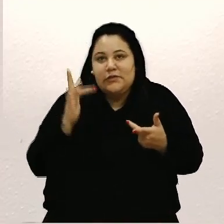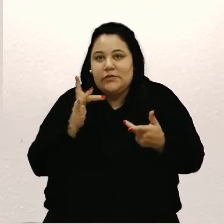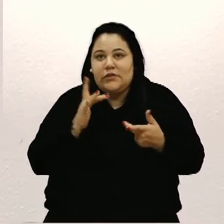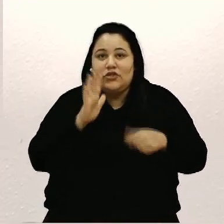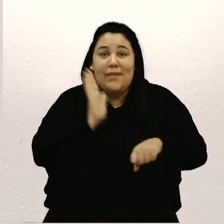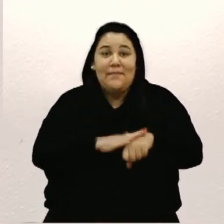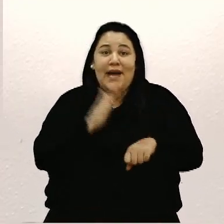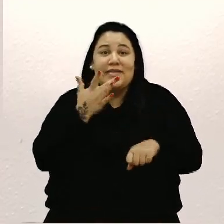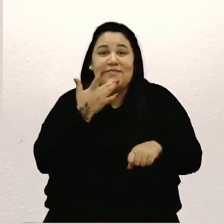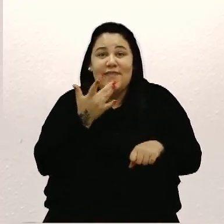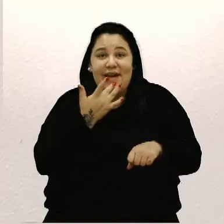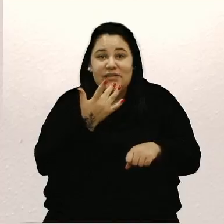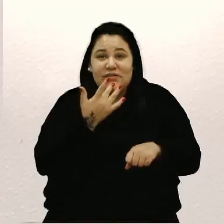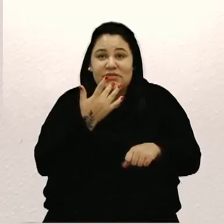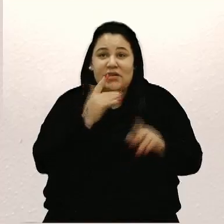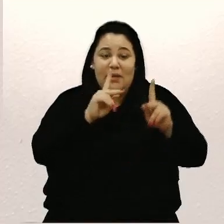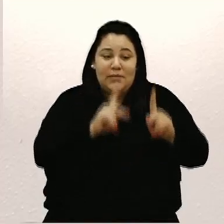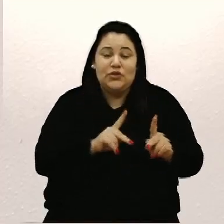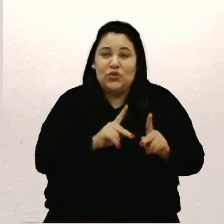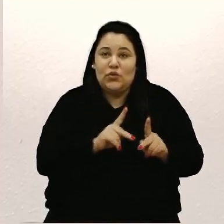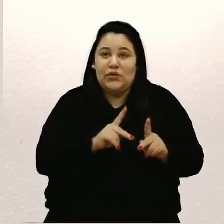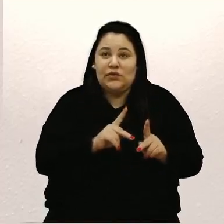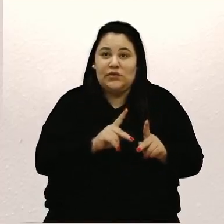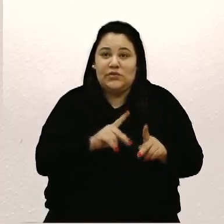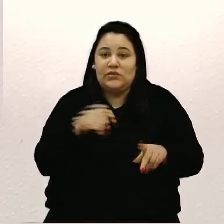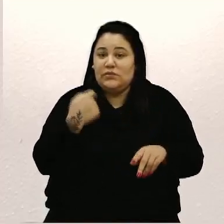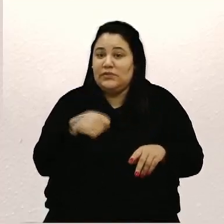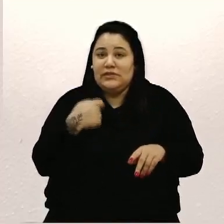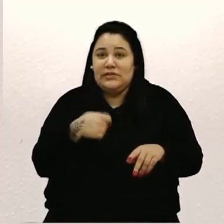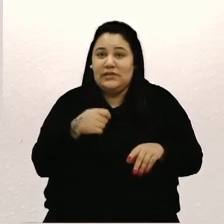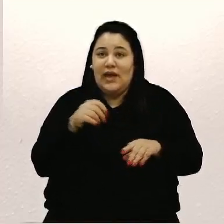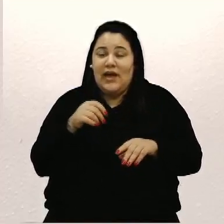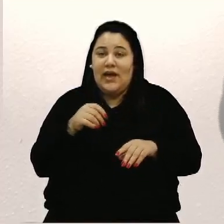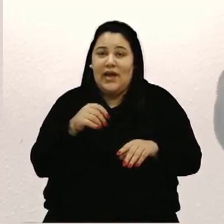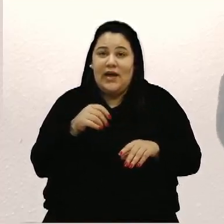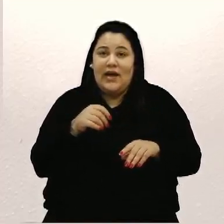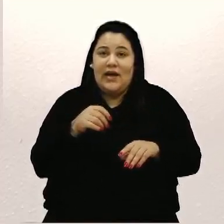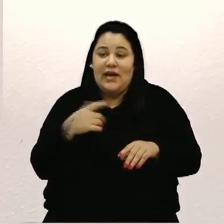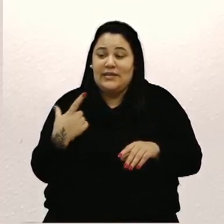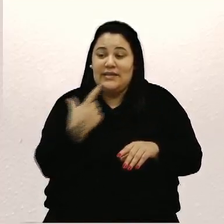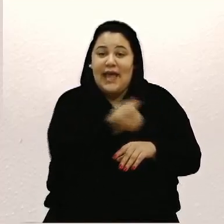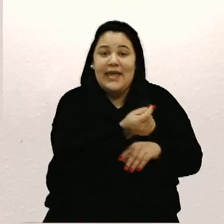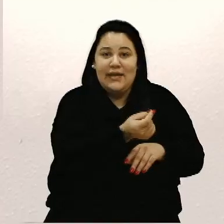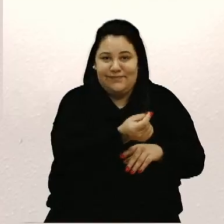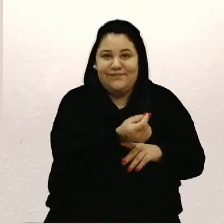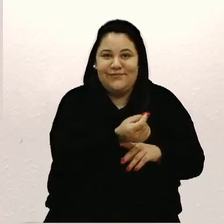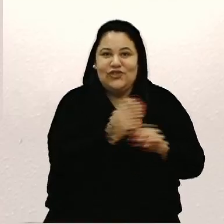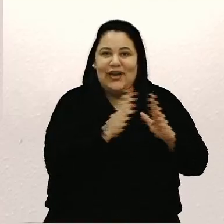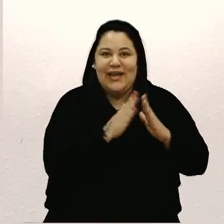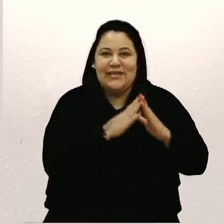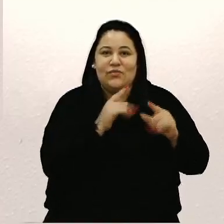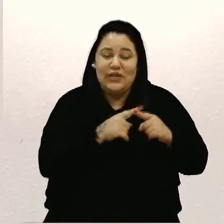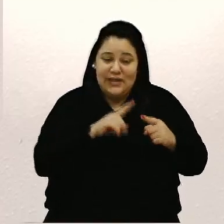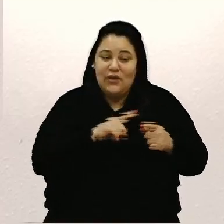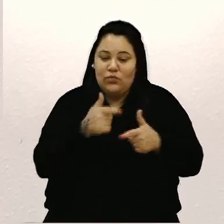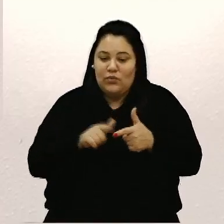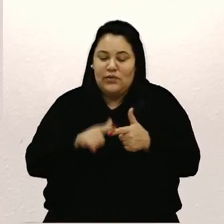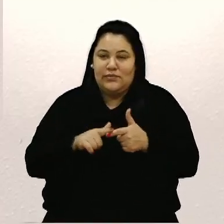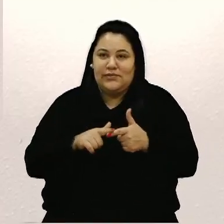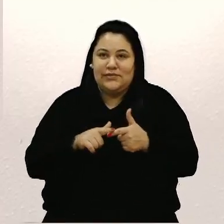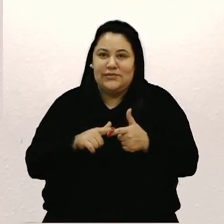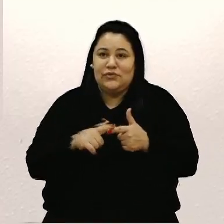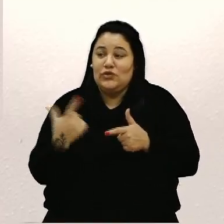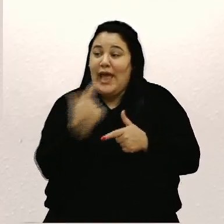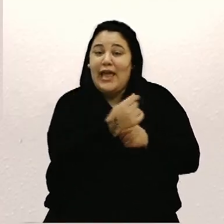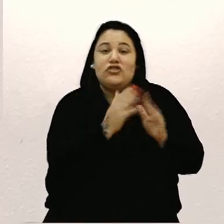mais fácil para as pessoas não se deslocar, vereador Renato, porque nós temos o problema do deslocamento. Então assim, só que me preocupa muito